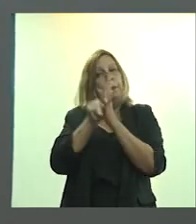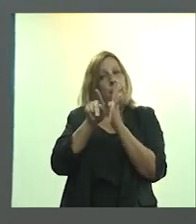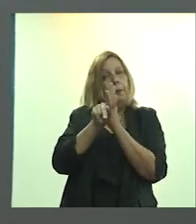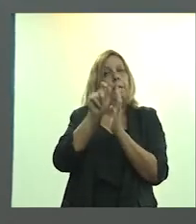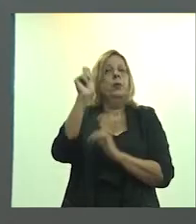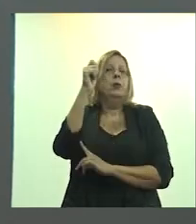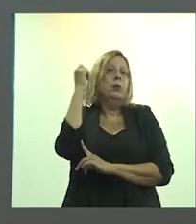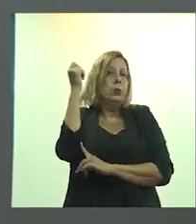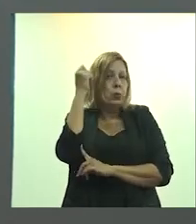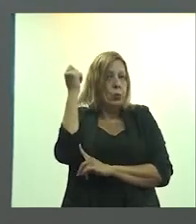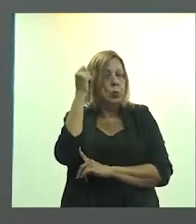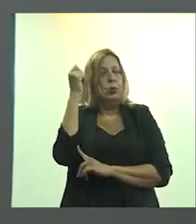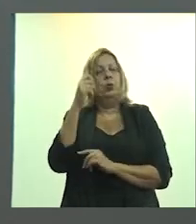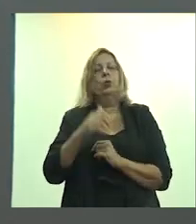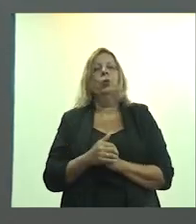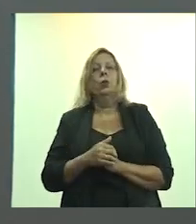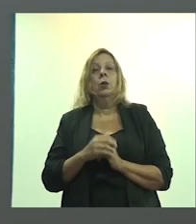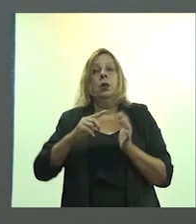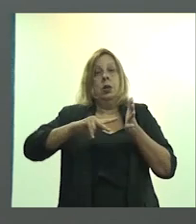Sul, pelo sindicato, 76,